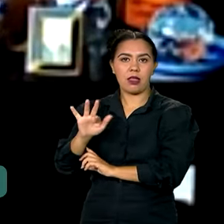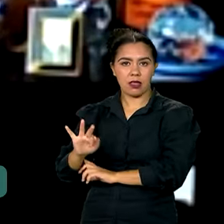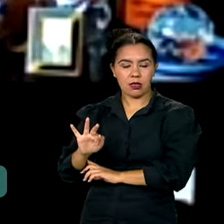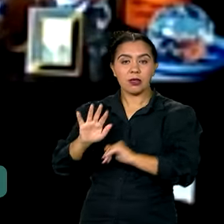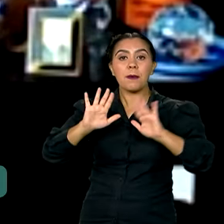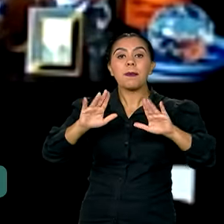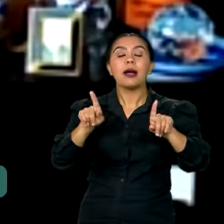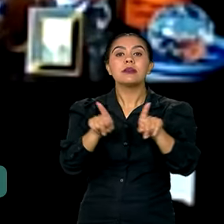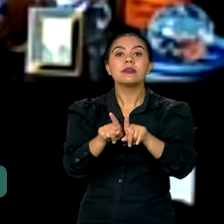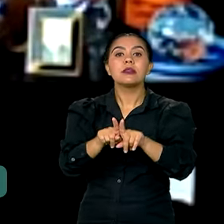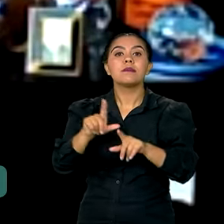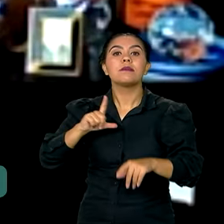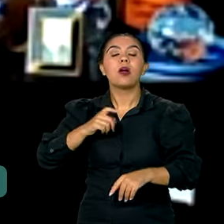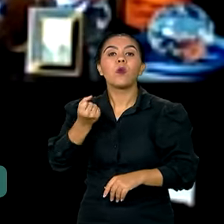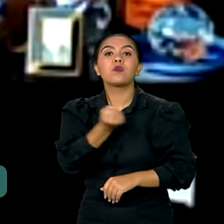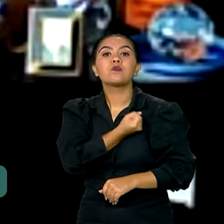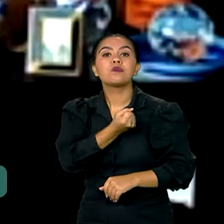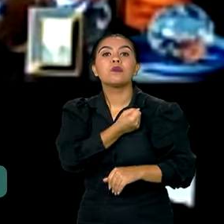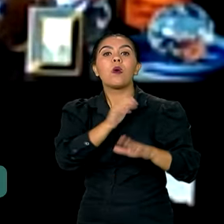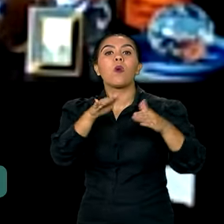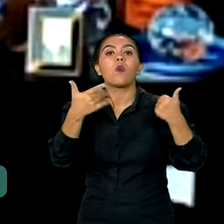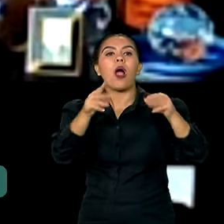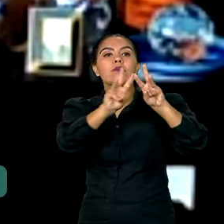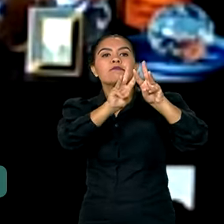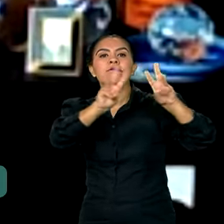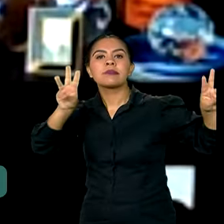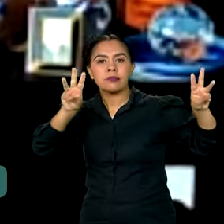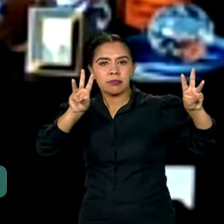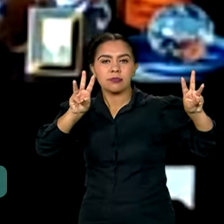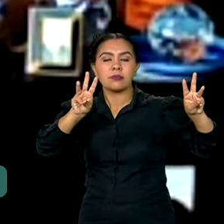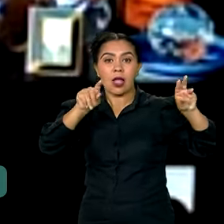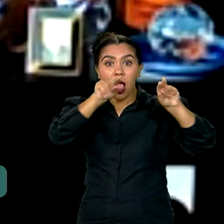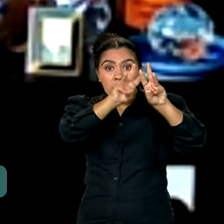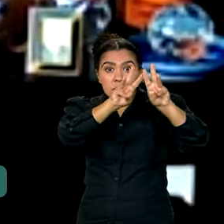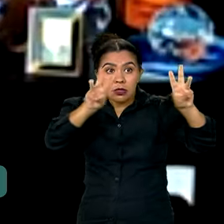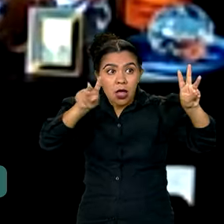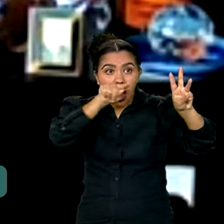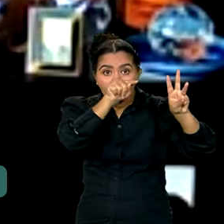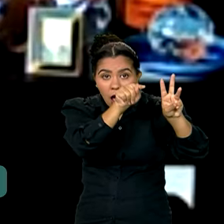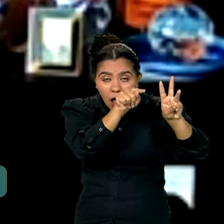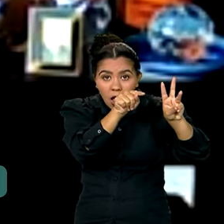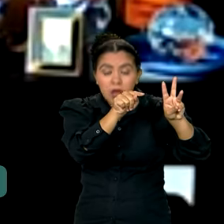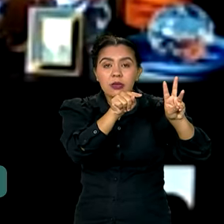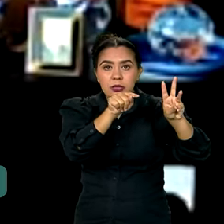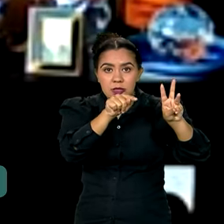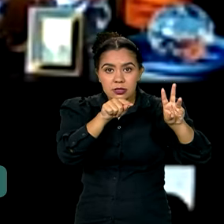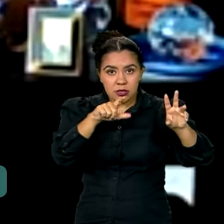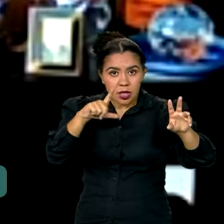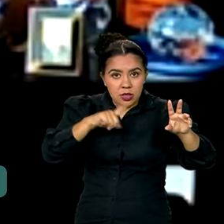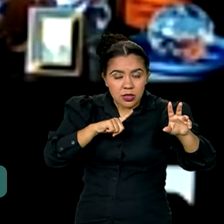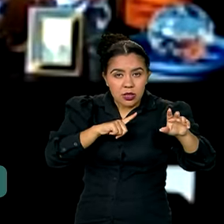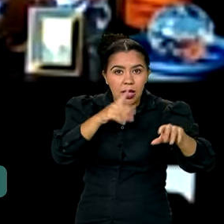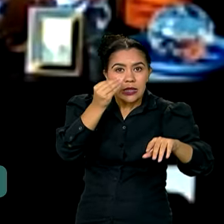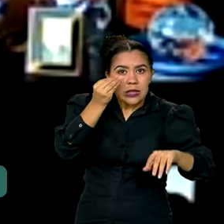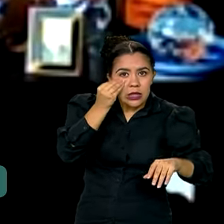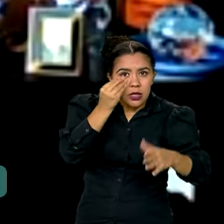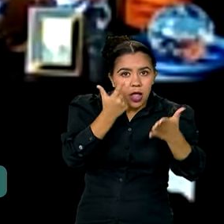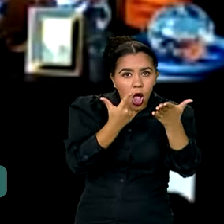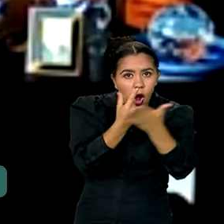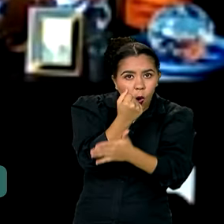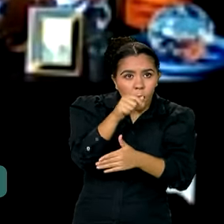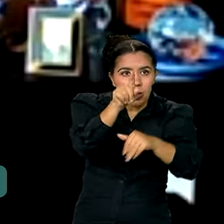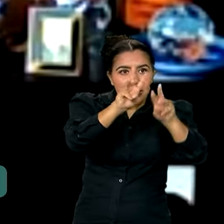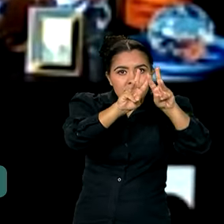endereço do site do e-commerce. Então, se esse endereço do site que a pessoa estiver tentando fazer uma compra,